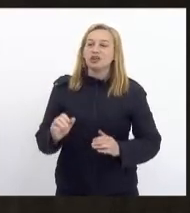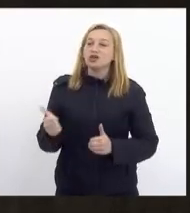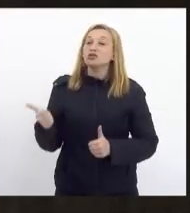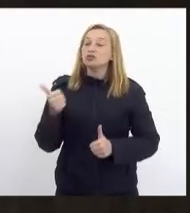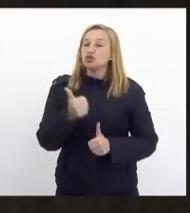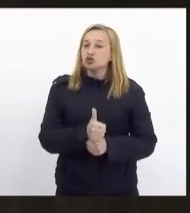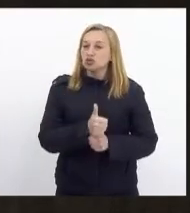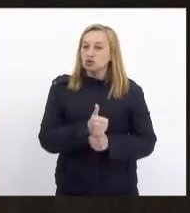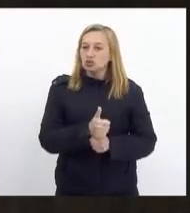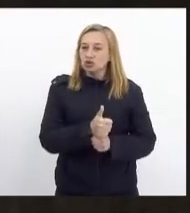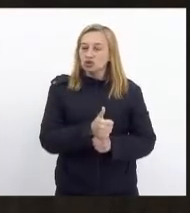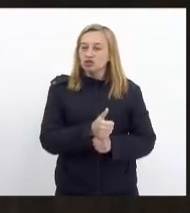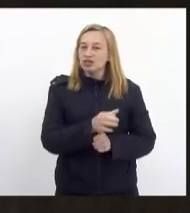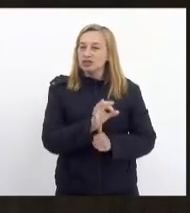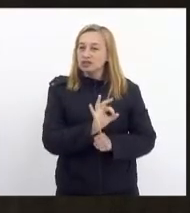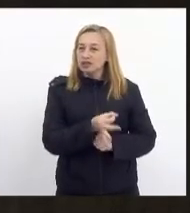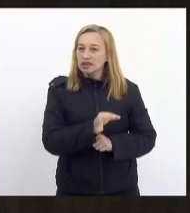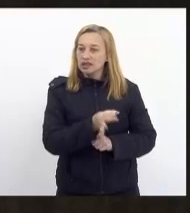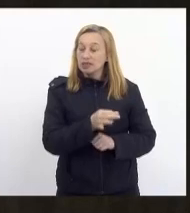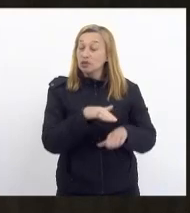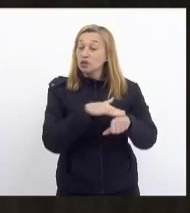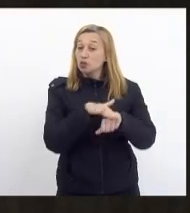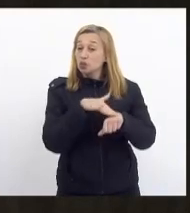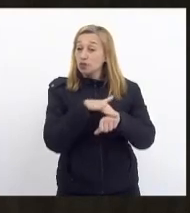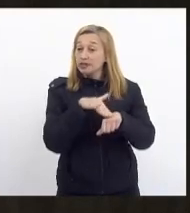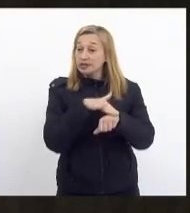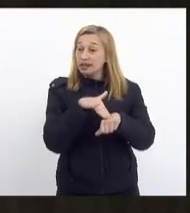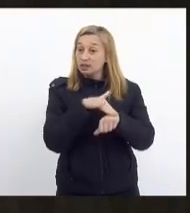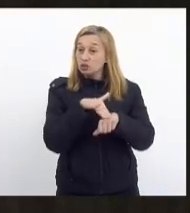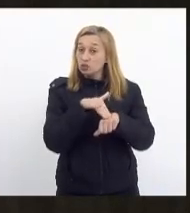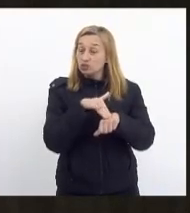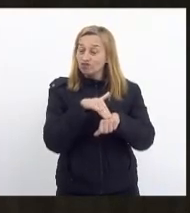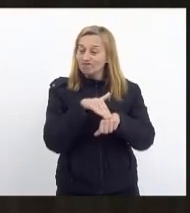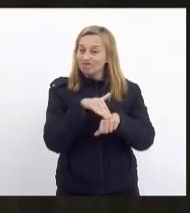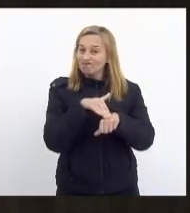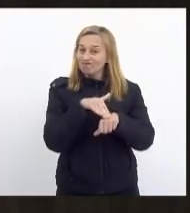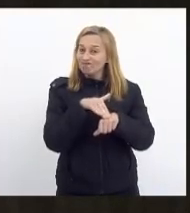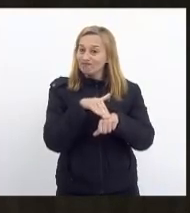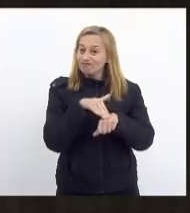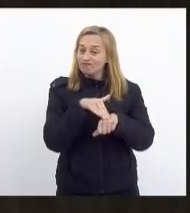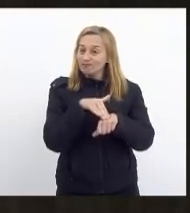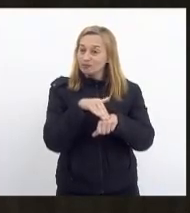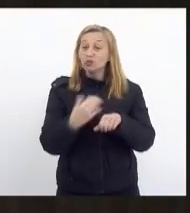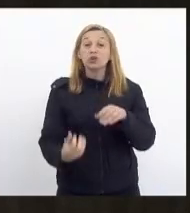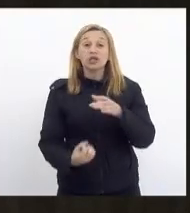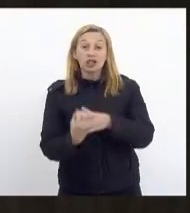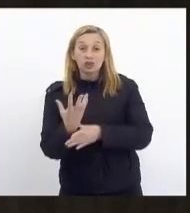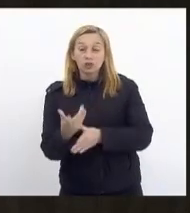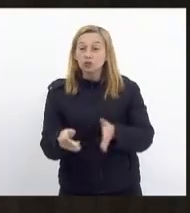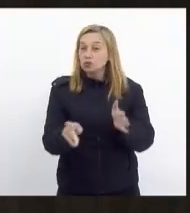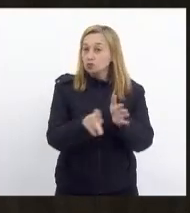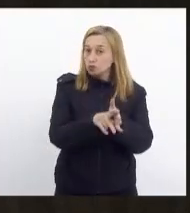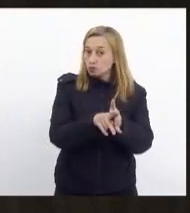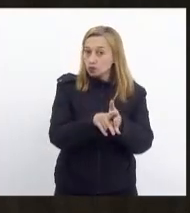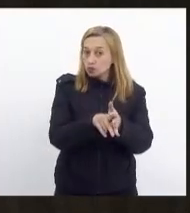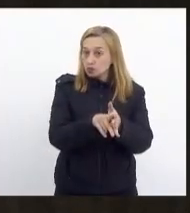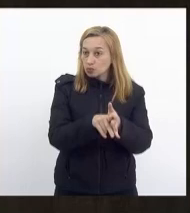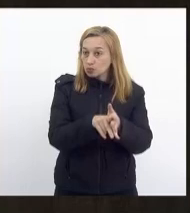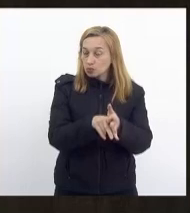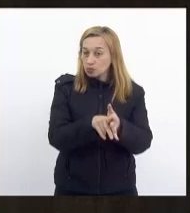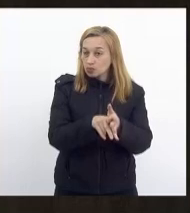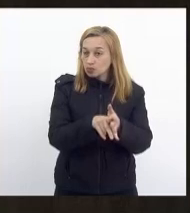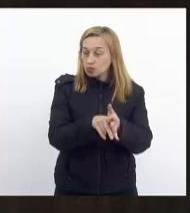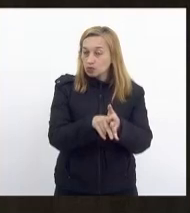foi devidamente conversado com o autor do projeto, o